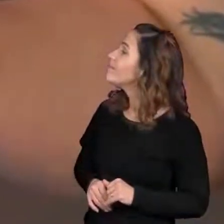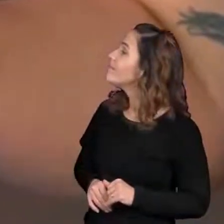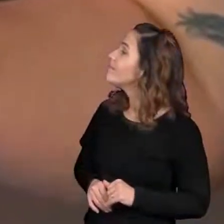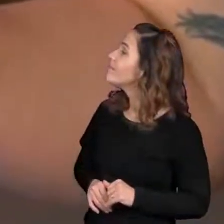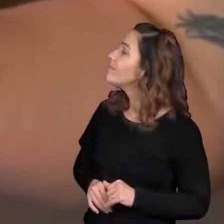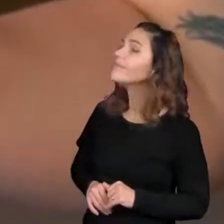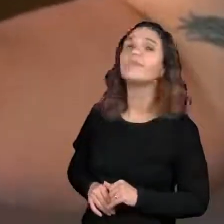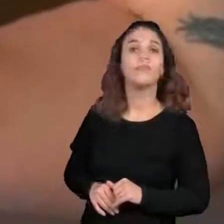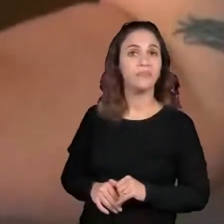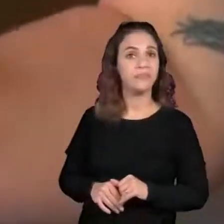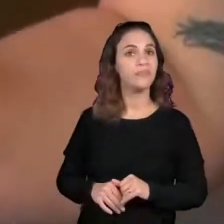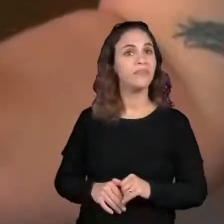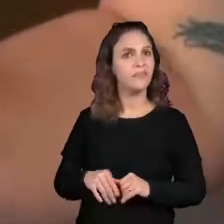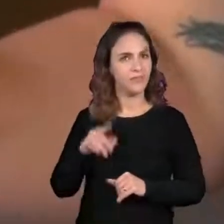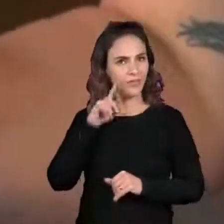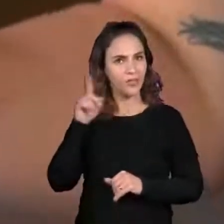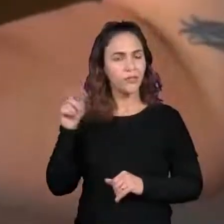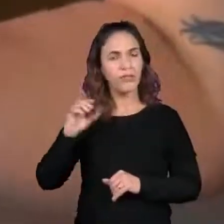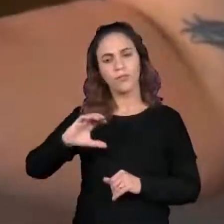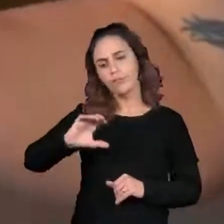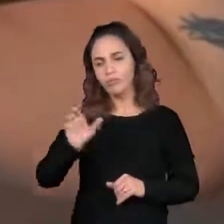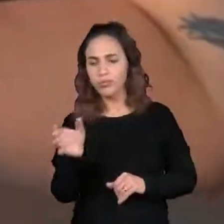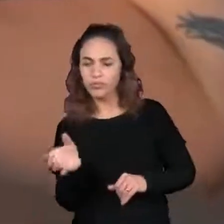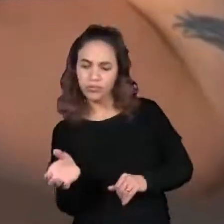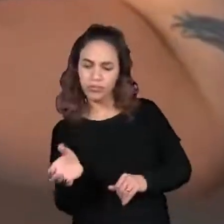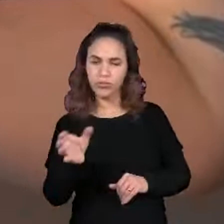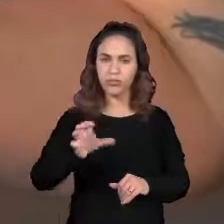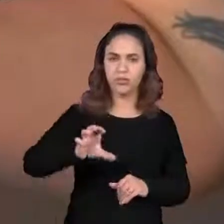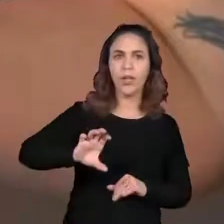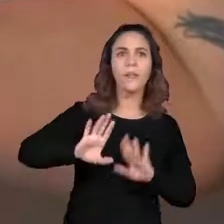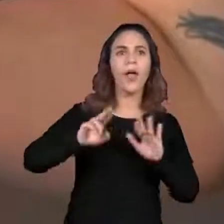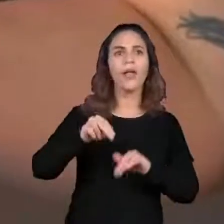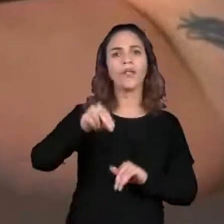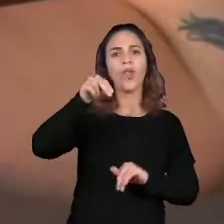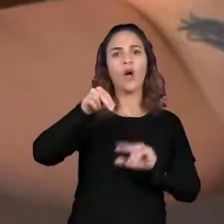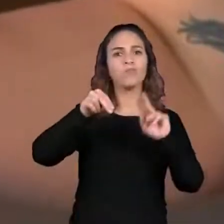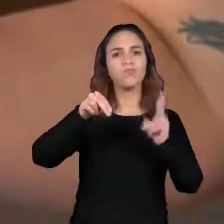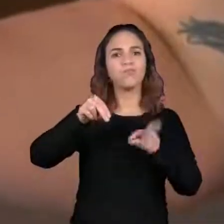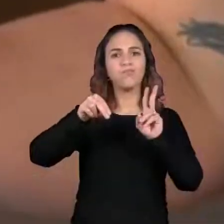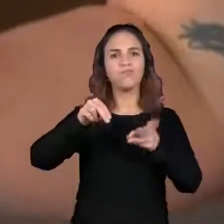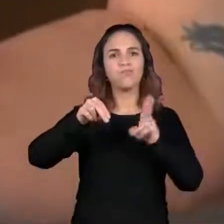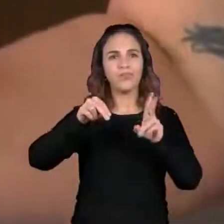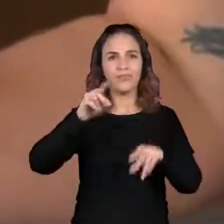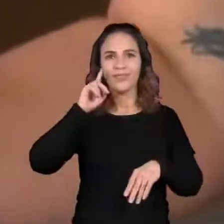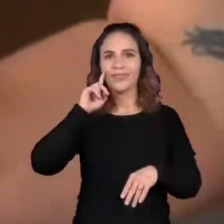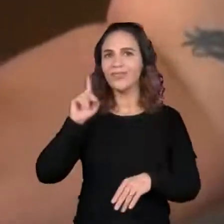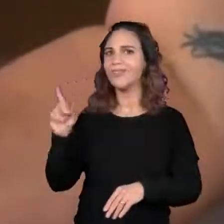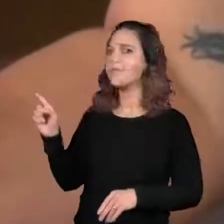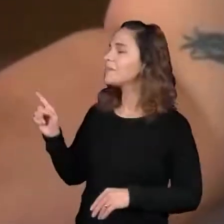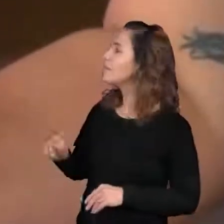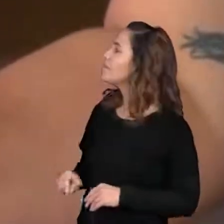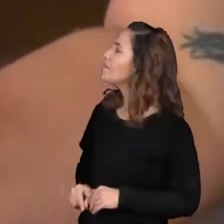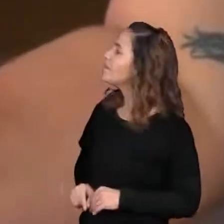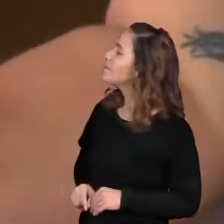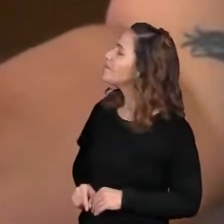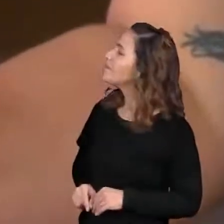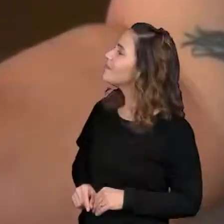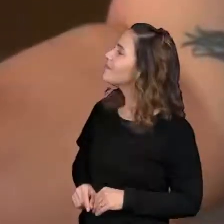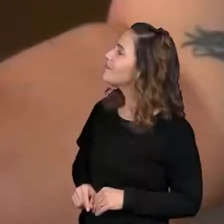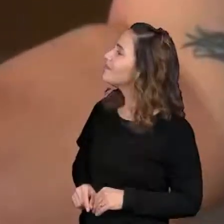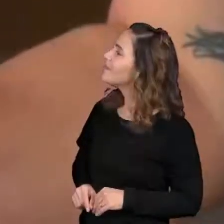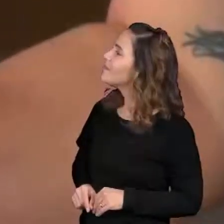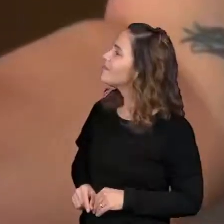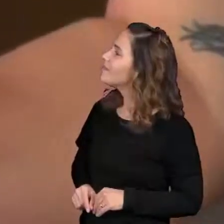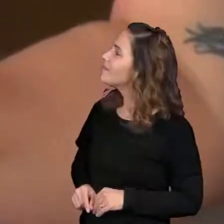Então, olha lá. Está vendo que a gente vira, olha, e continua apontando para o mesmo lugar, o